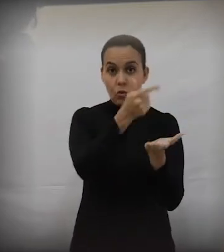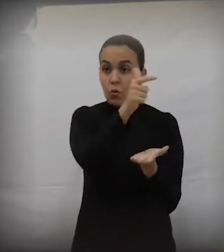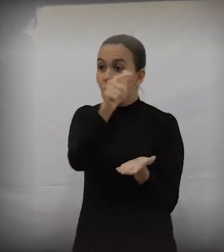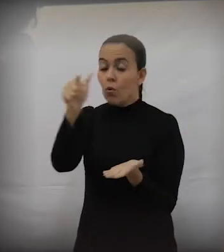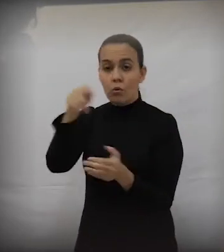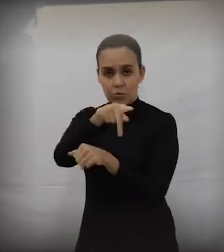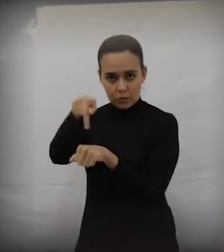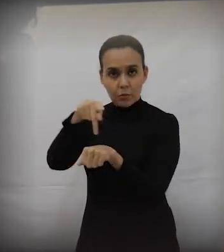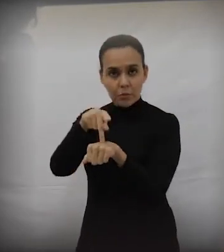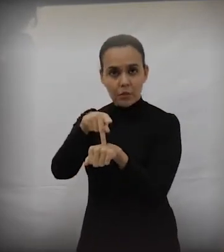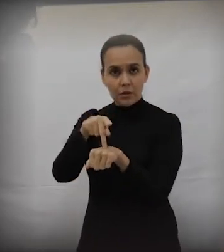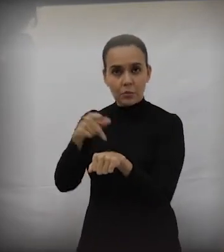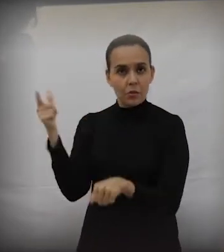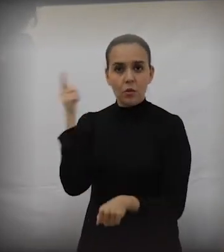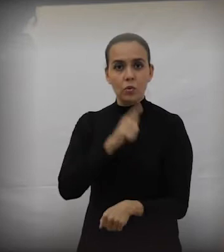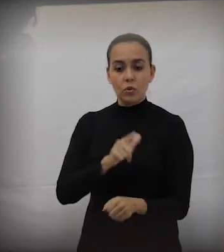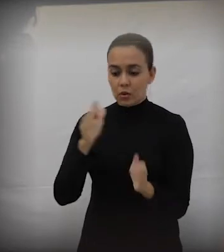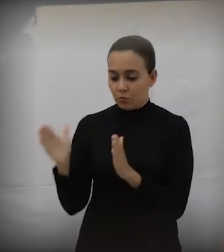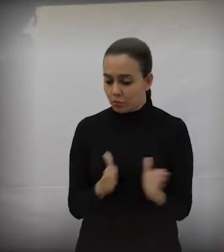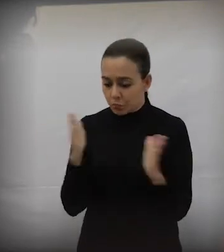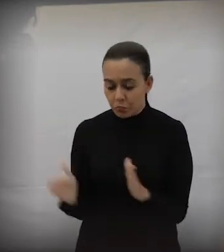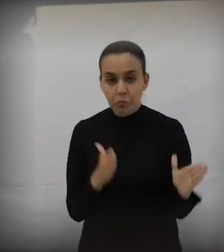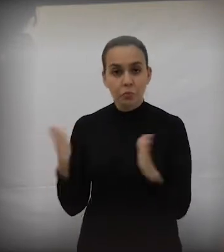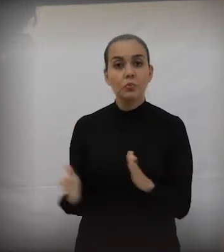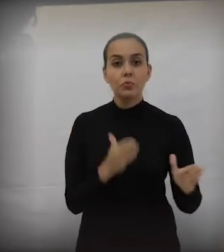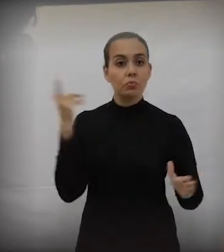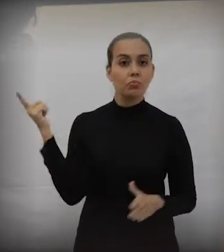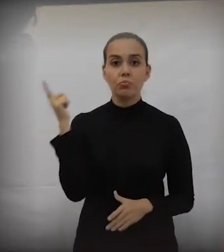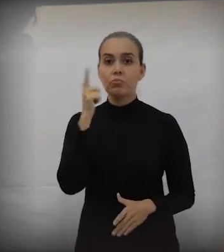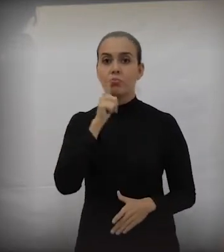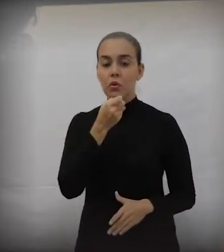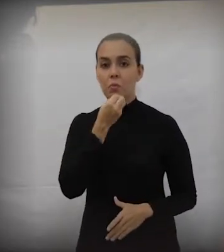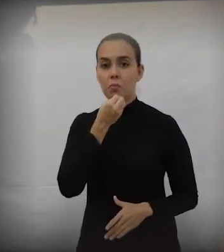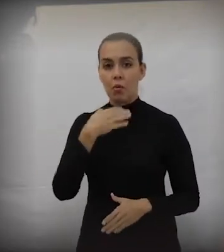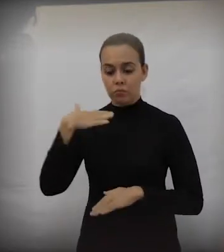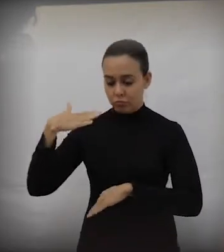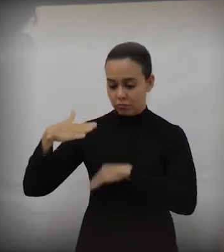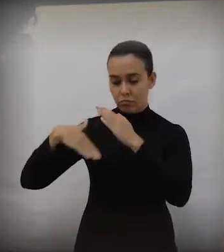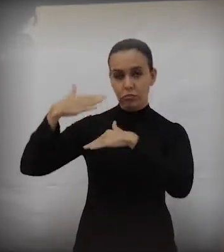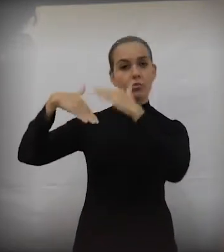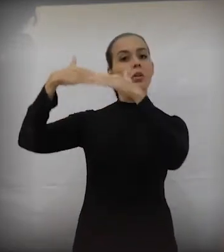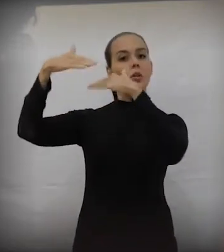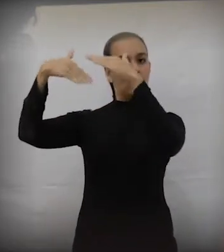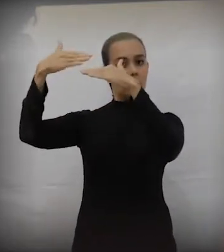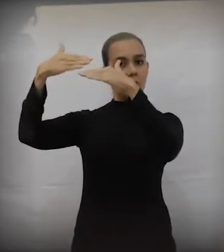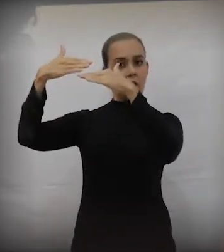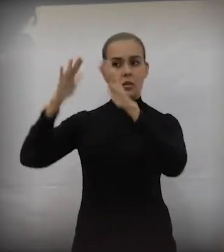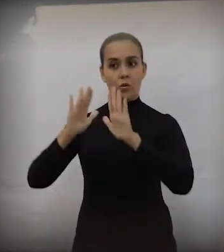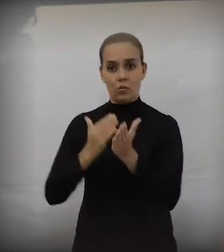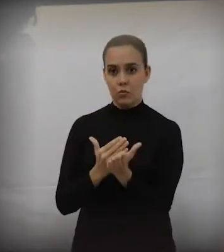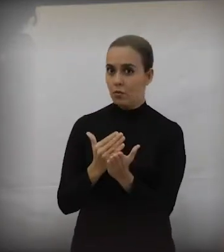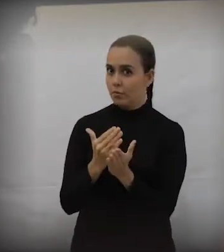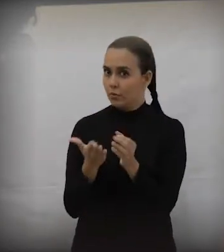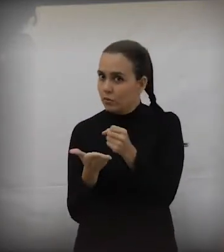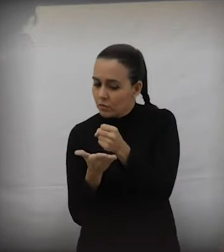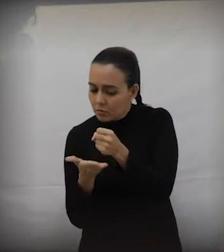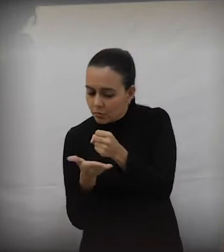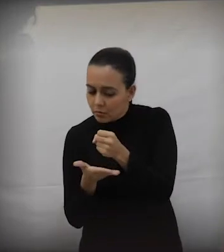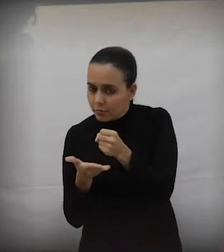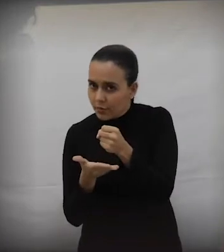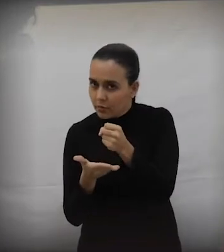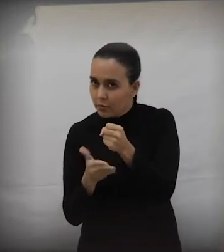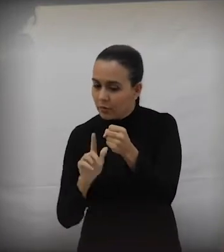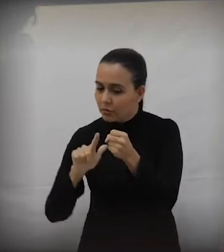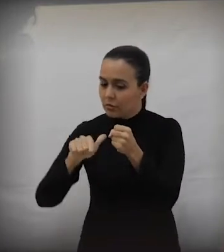quinquenais, desenvolvendo primeiro as indústrias de base, enfim, é toda uma cartilha que os países todos, tigres asiáticos,